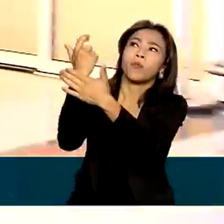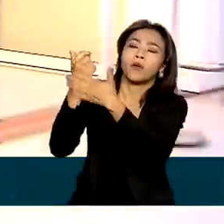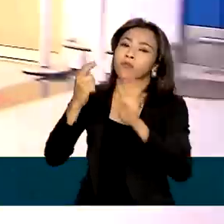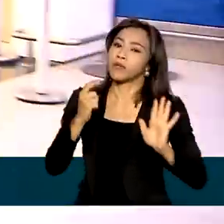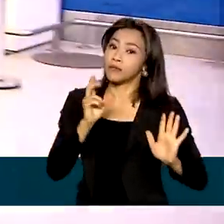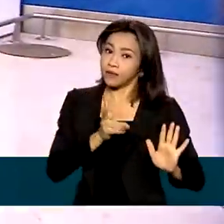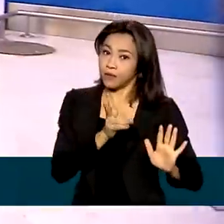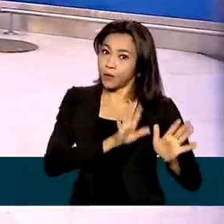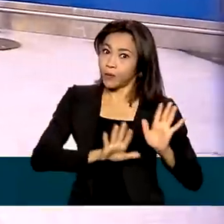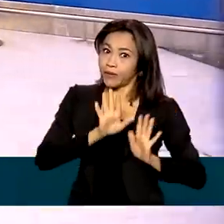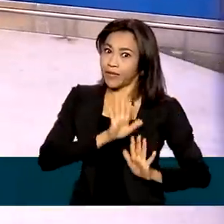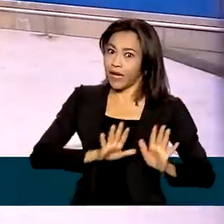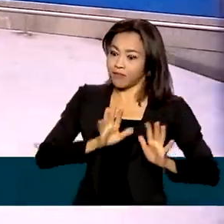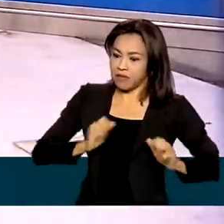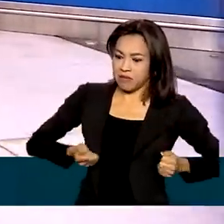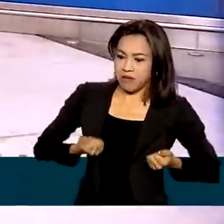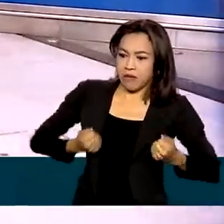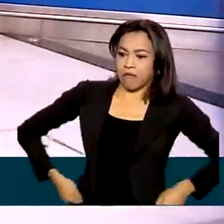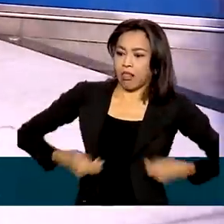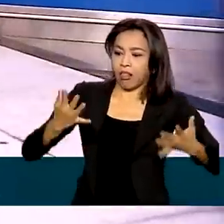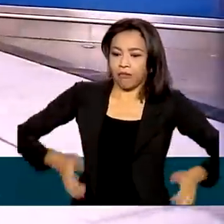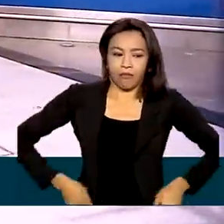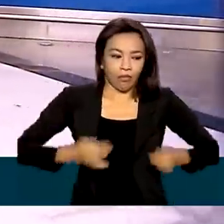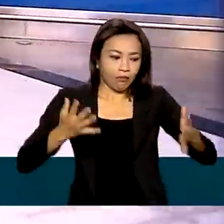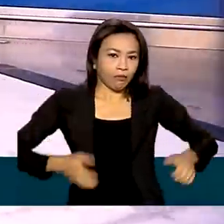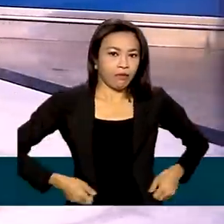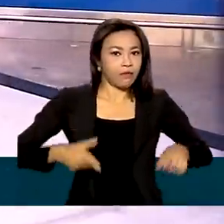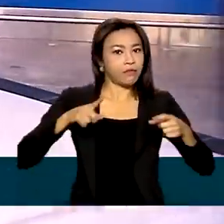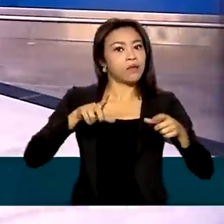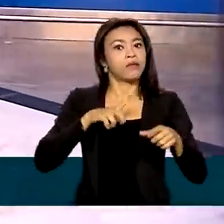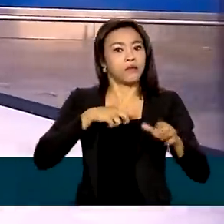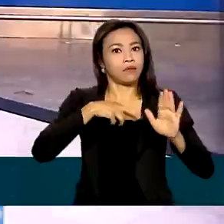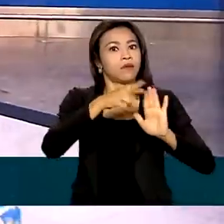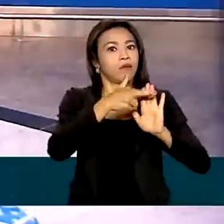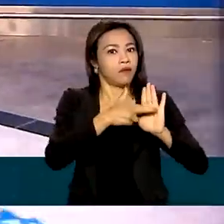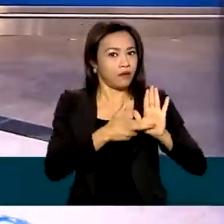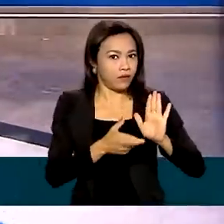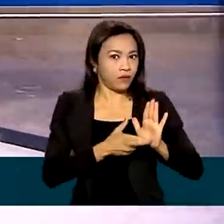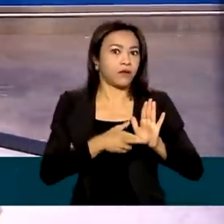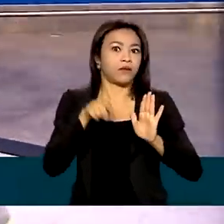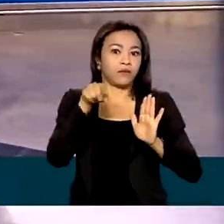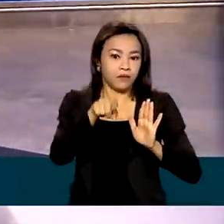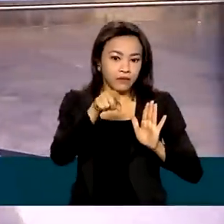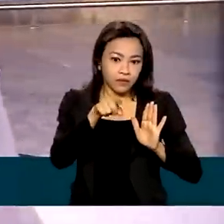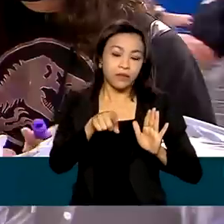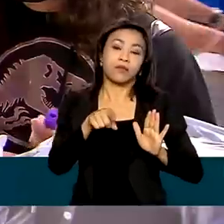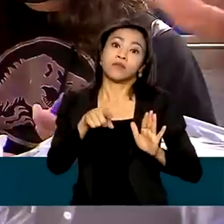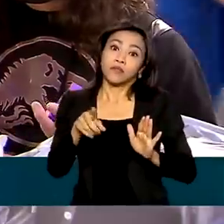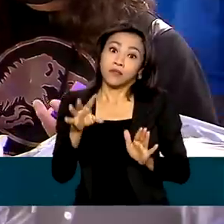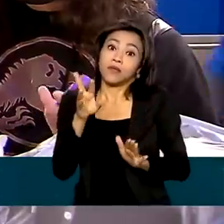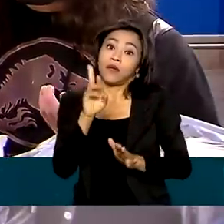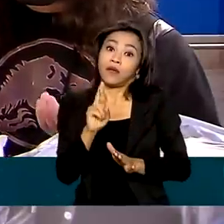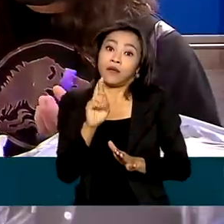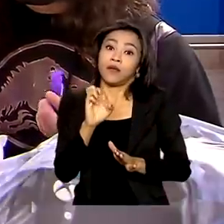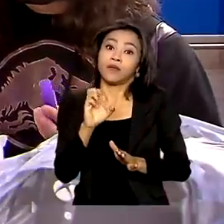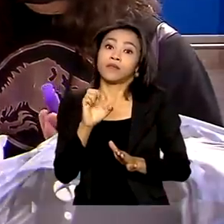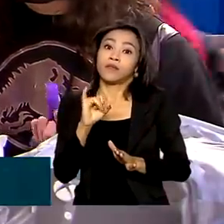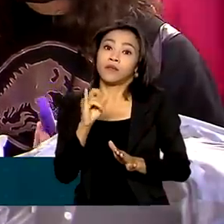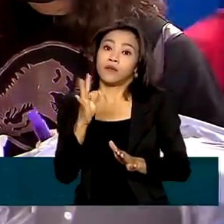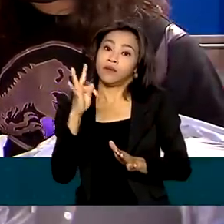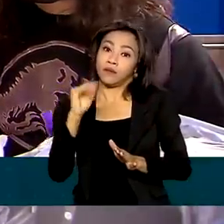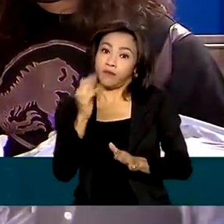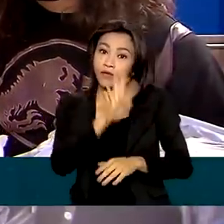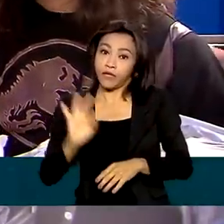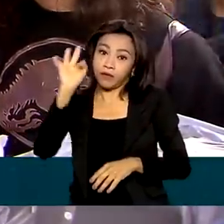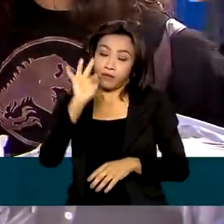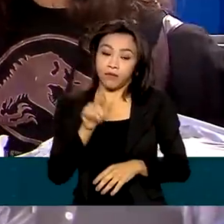cuidado para não gastar mais do que o permitido pela Receita Federal e pagar imposto. Eu sempre me atento a